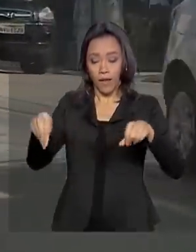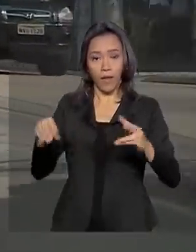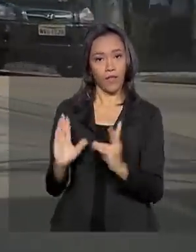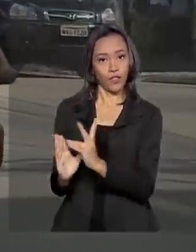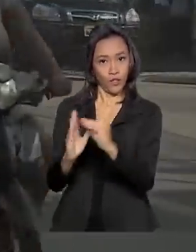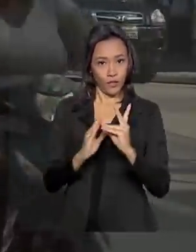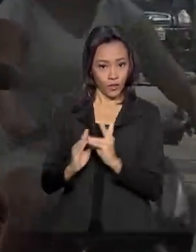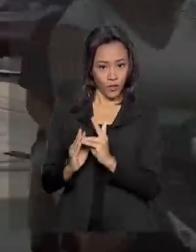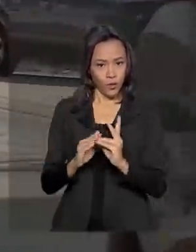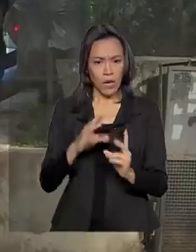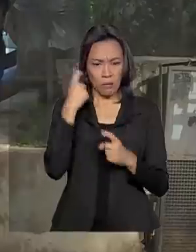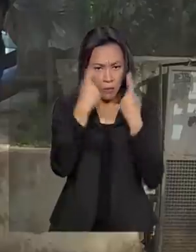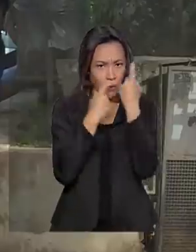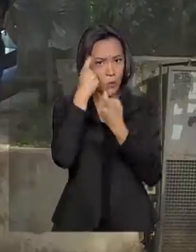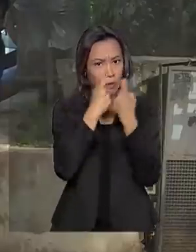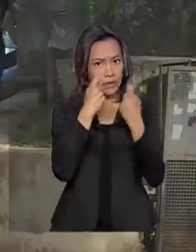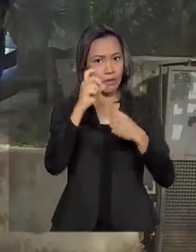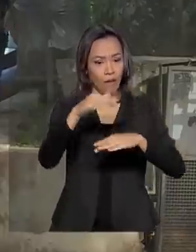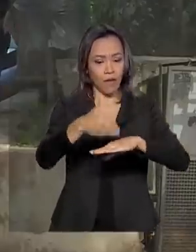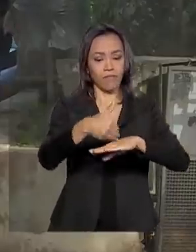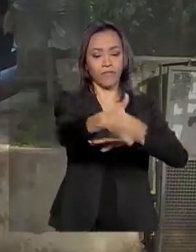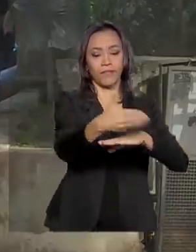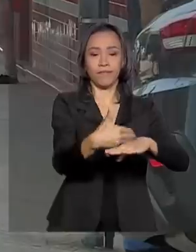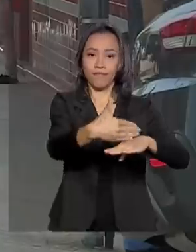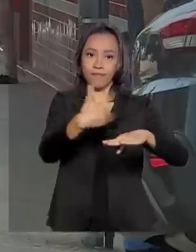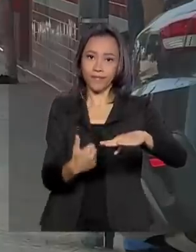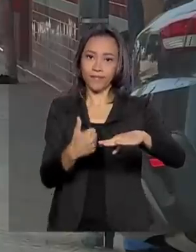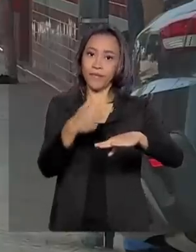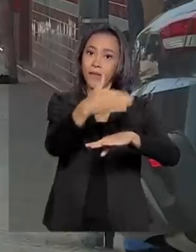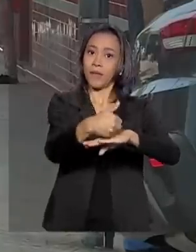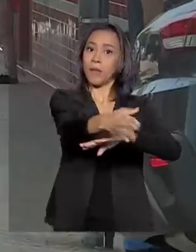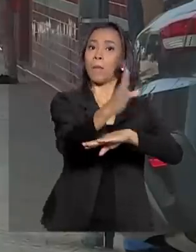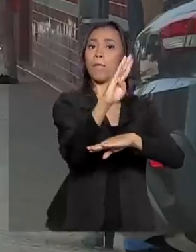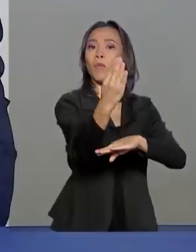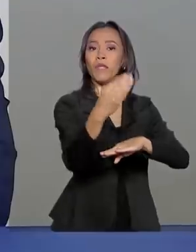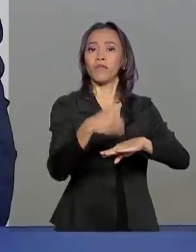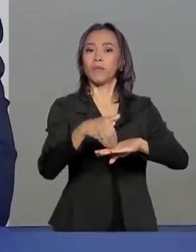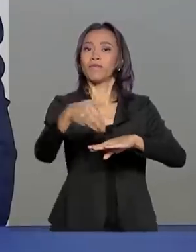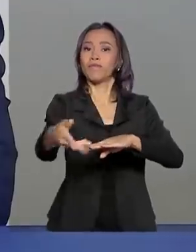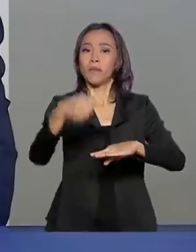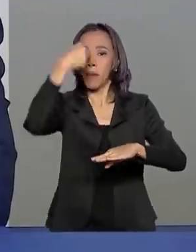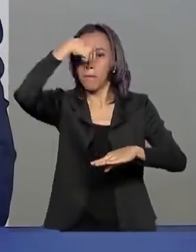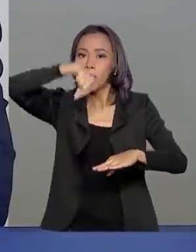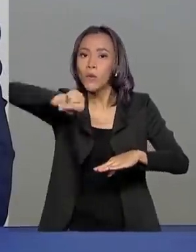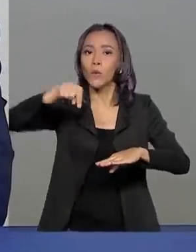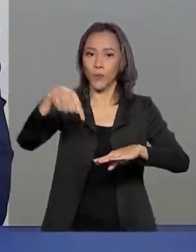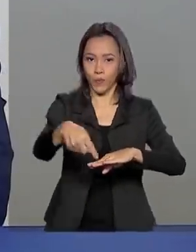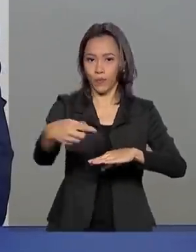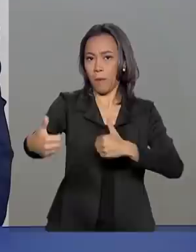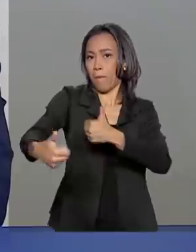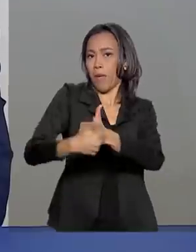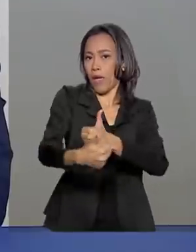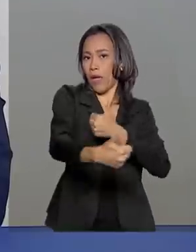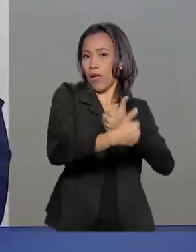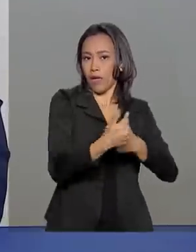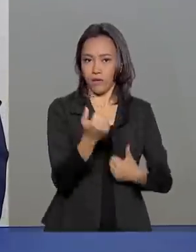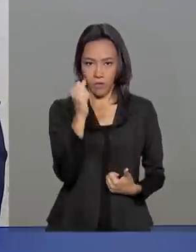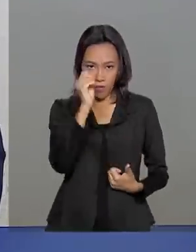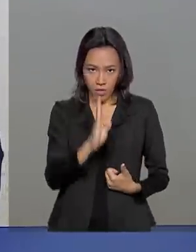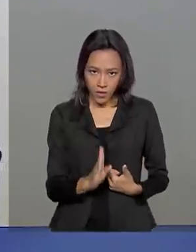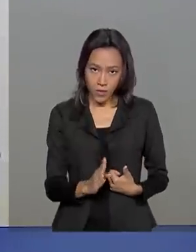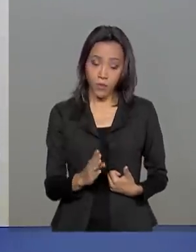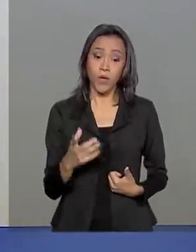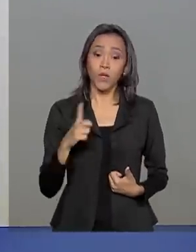são as fronteiras, já que o Estado está conectado com Bolívia e Peru. Nós temos como vizinhos três dos